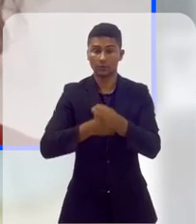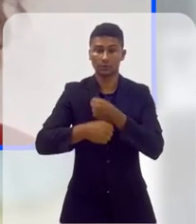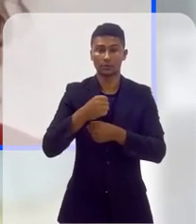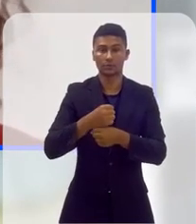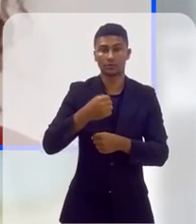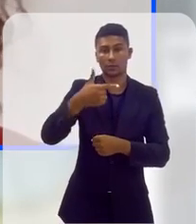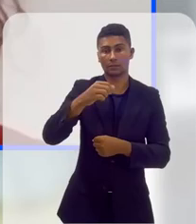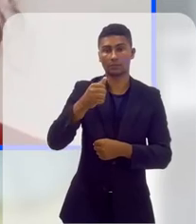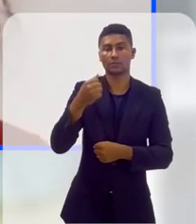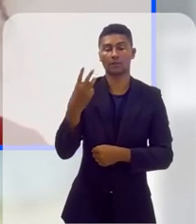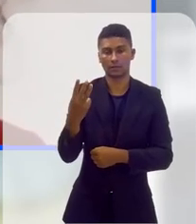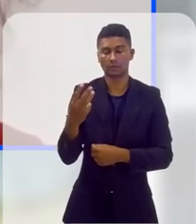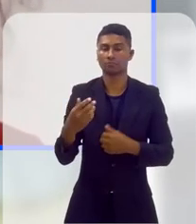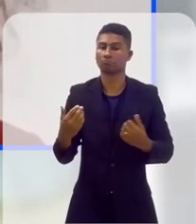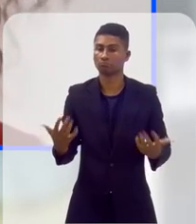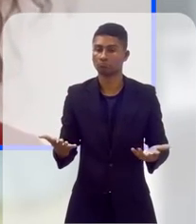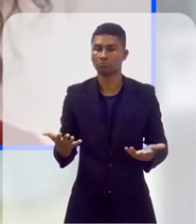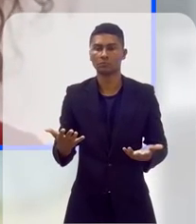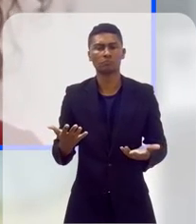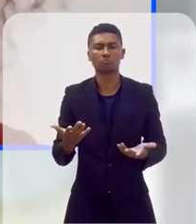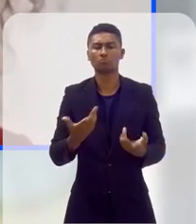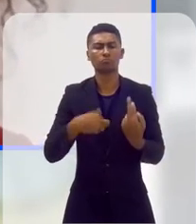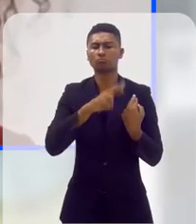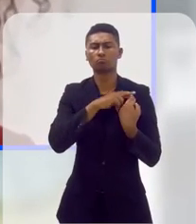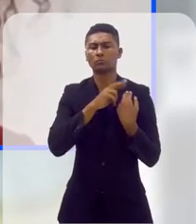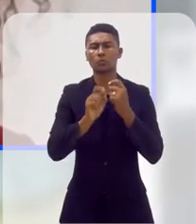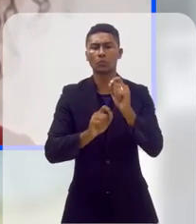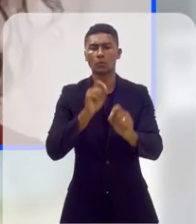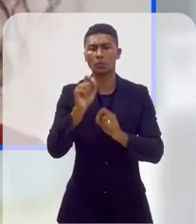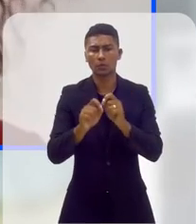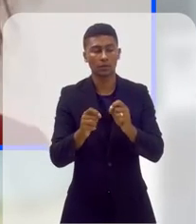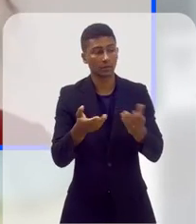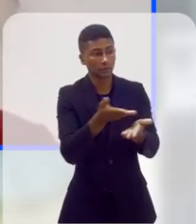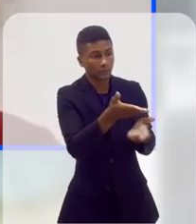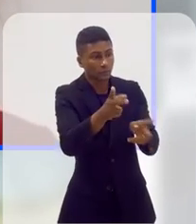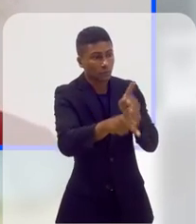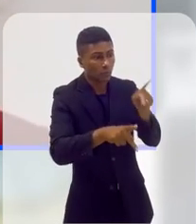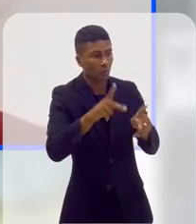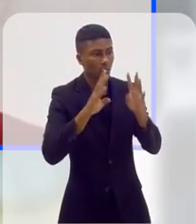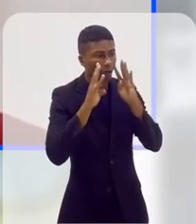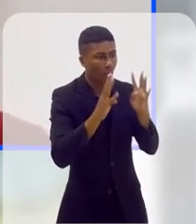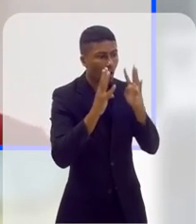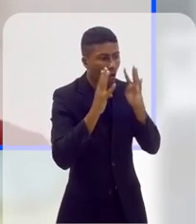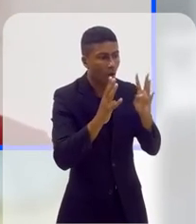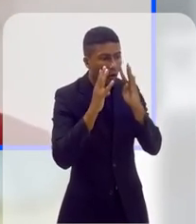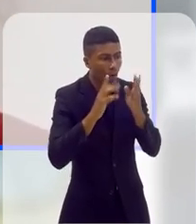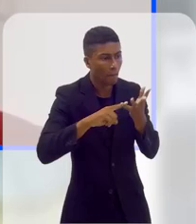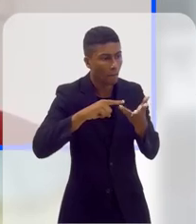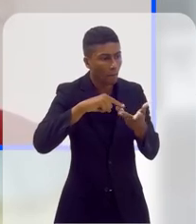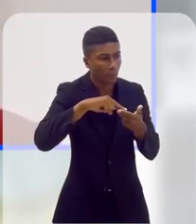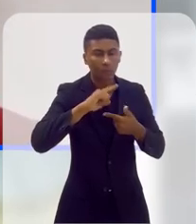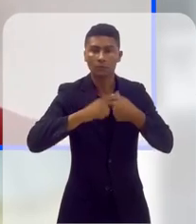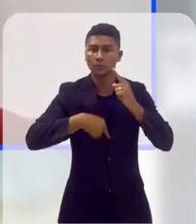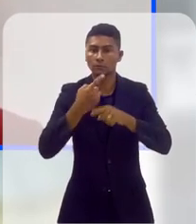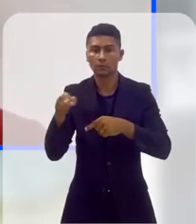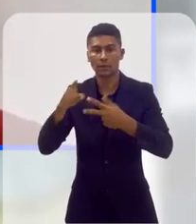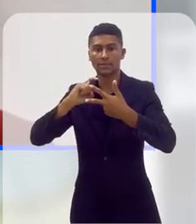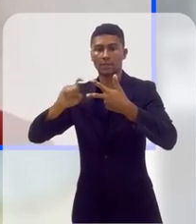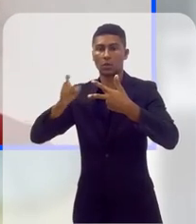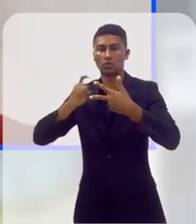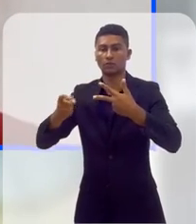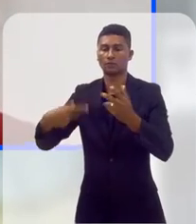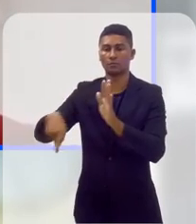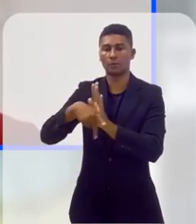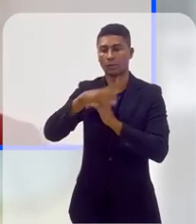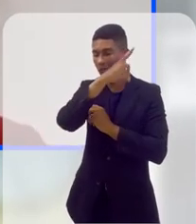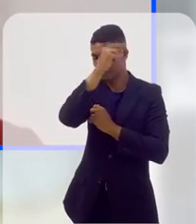eu estou, o subsecretário, que ela é fundada desde 2013 e ela tem o papel de ouvir as demandas dessa